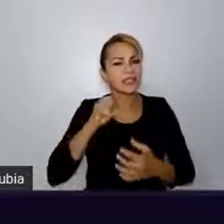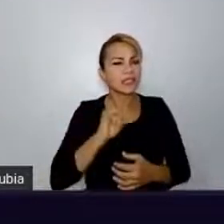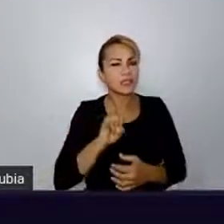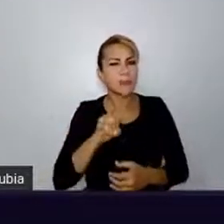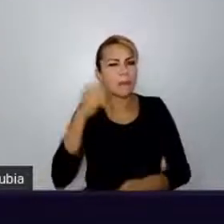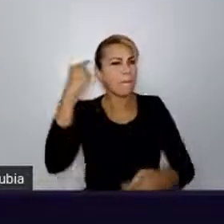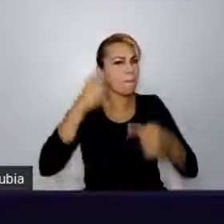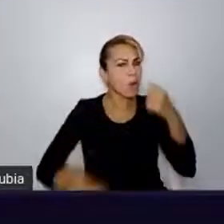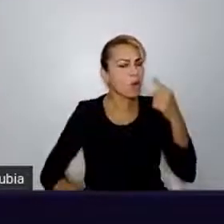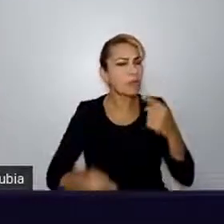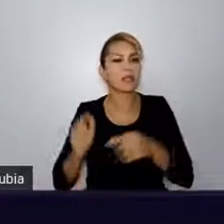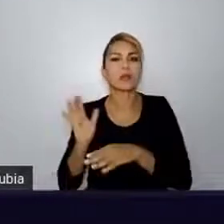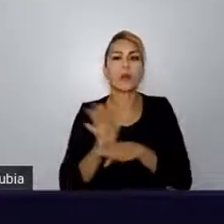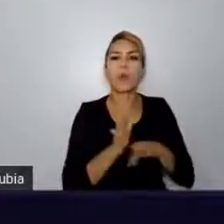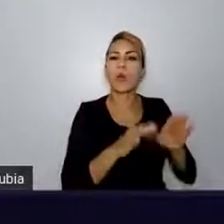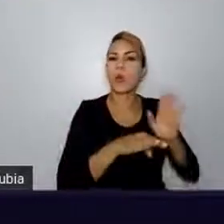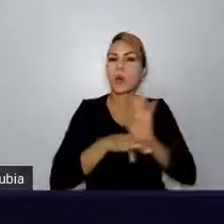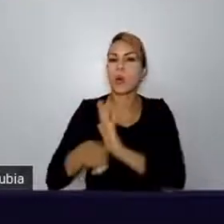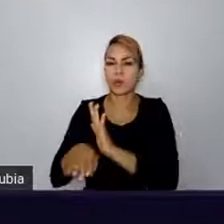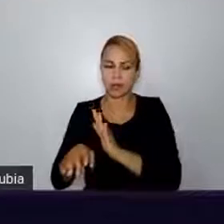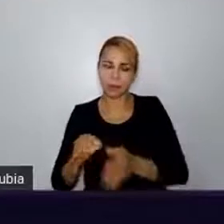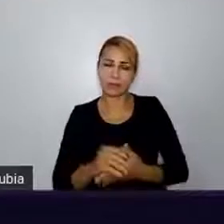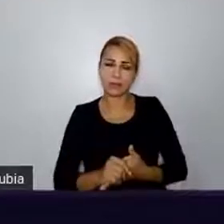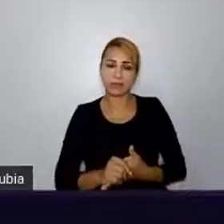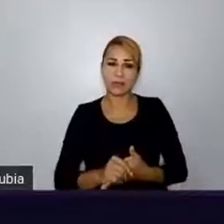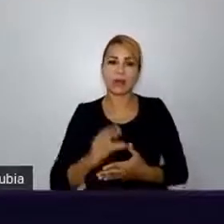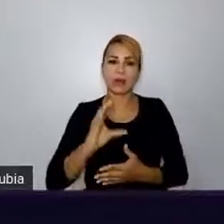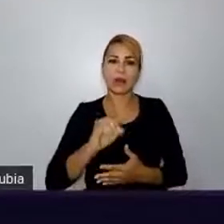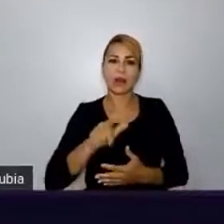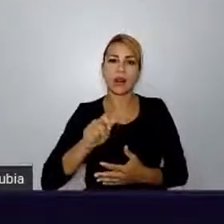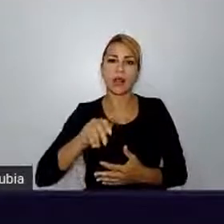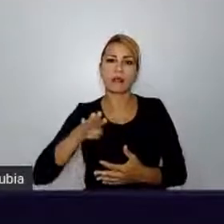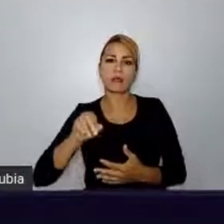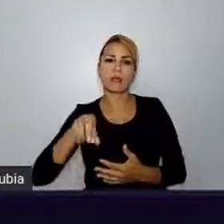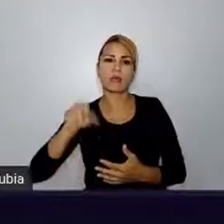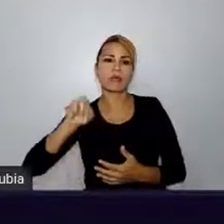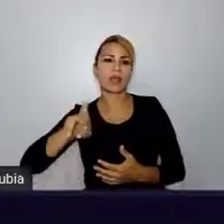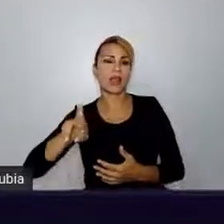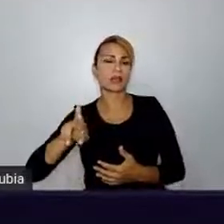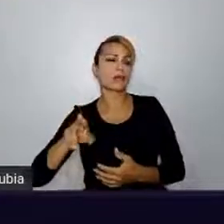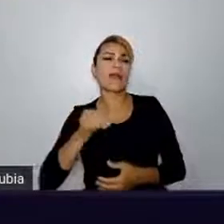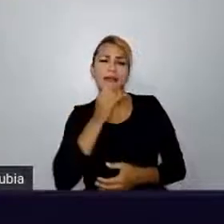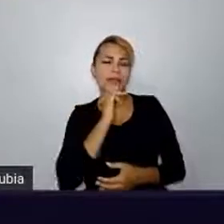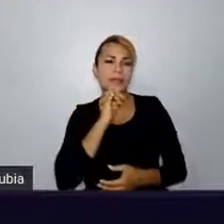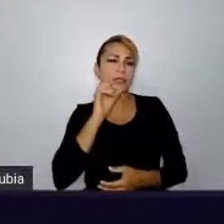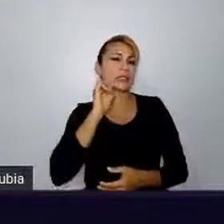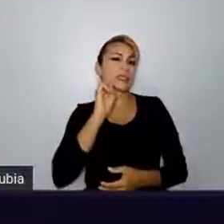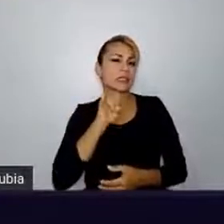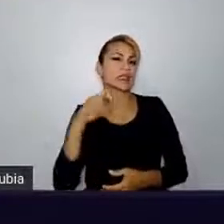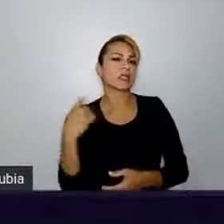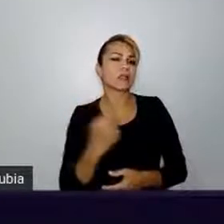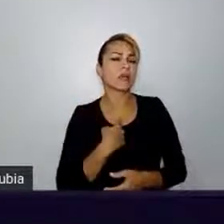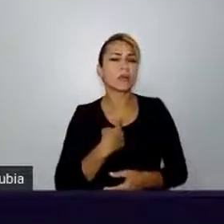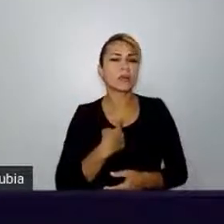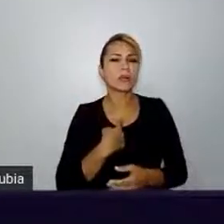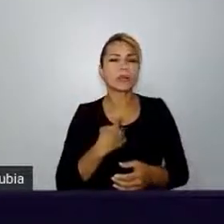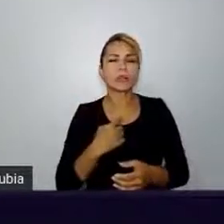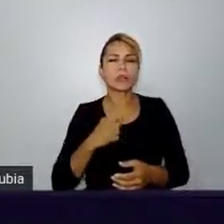Se todo o trabalho open source, por exemplo, fosse queimado do nada. E a gente não pudesse mais